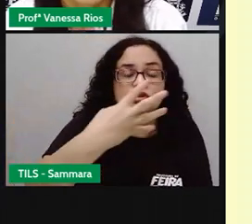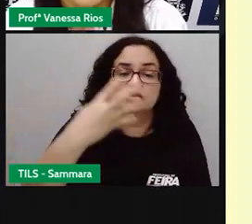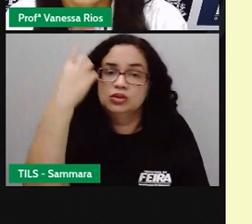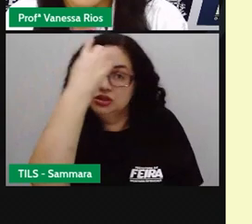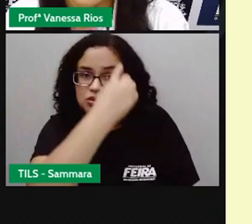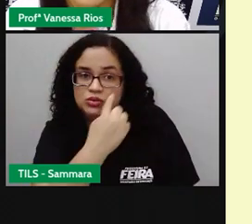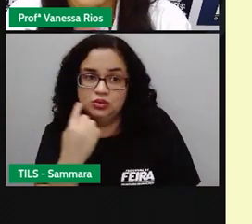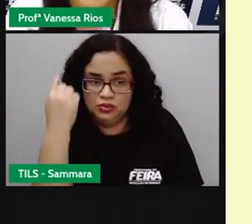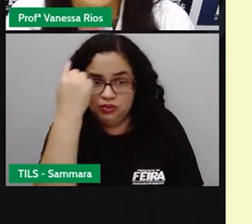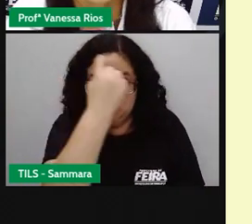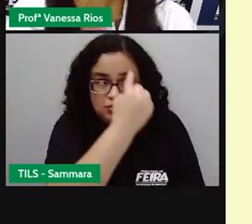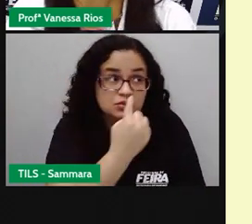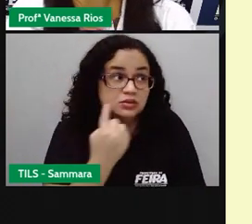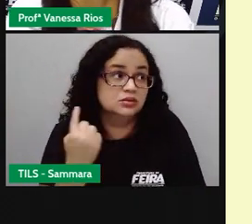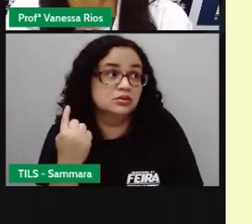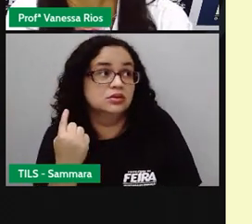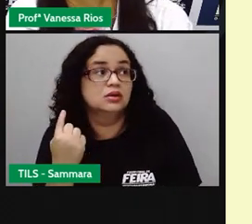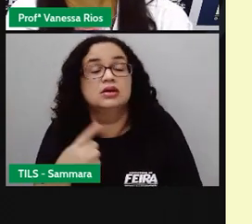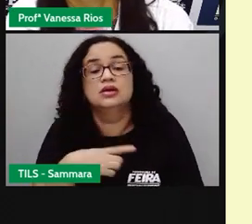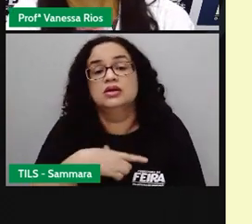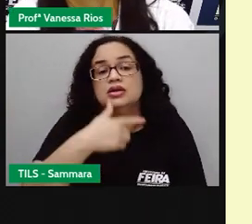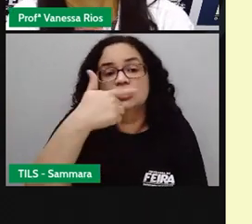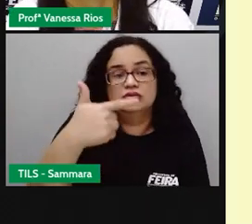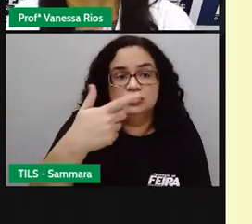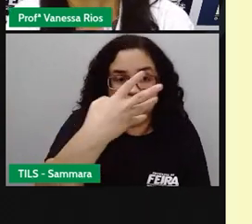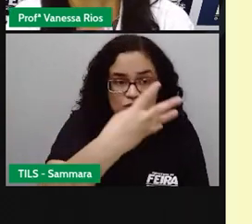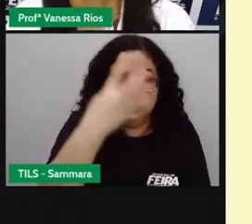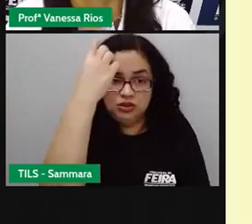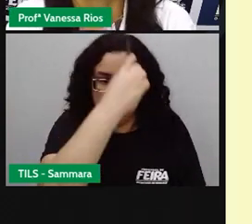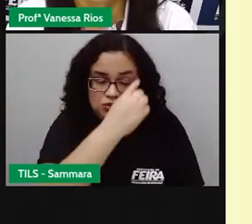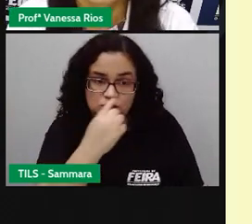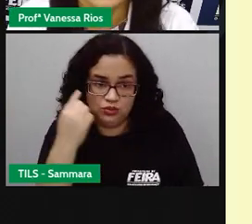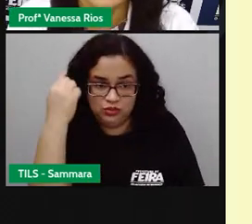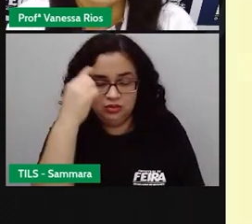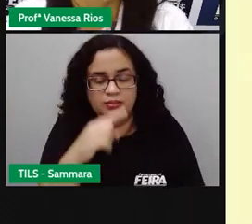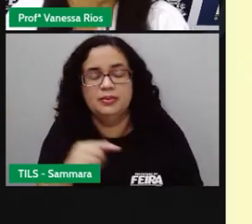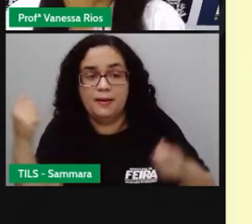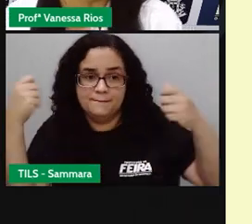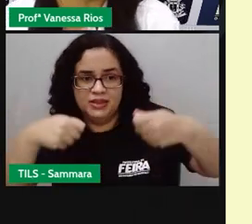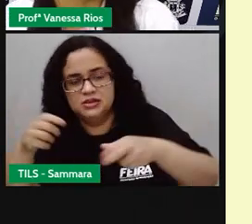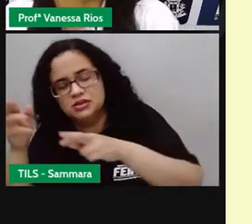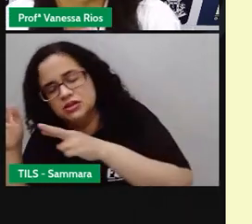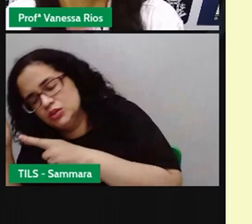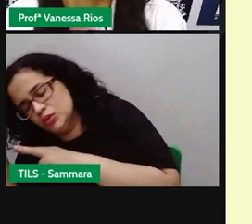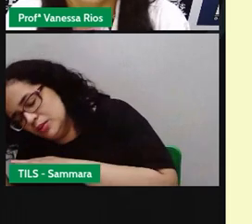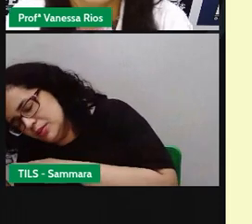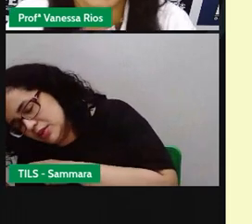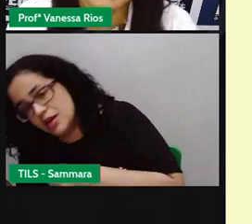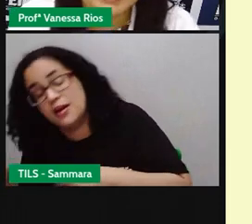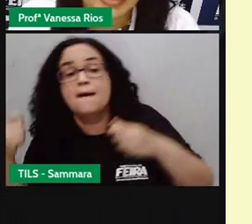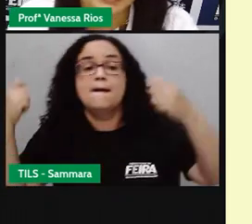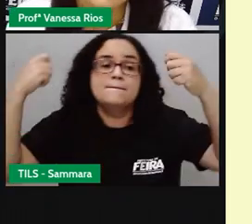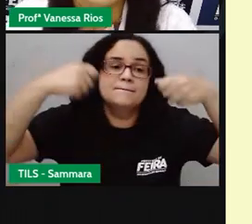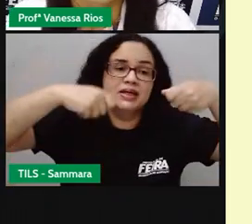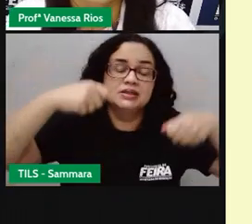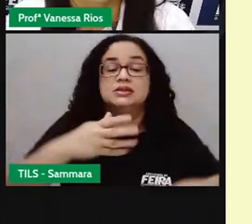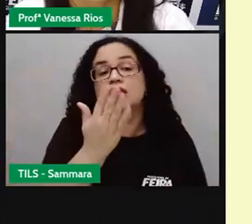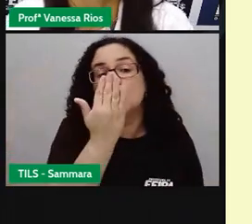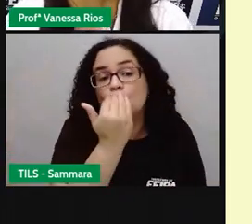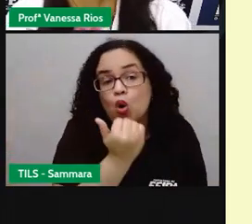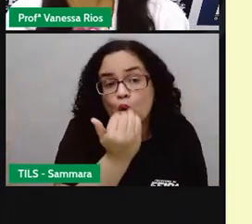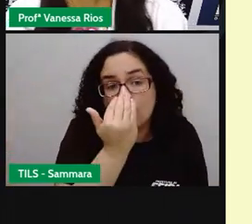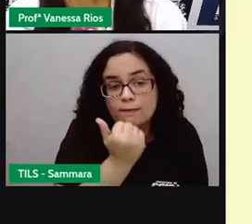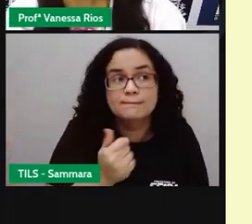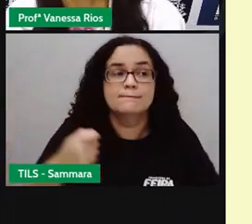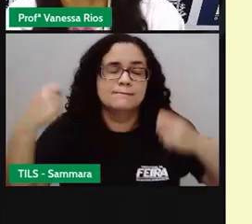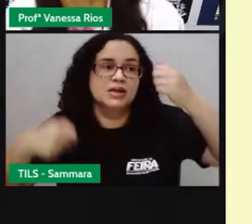Mas nesse período aí de 24 horas, você precisa dormir, você precisa se alimentar, você